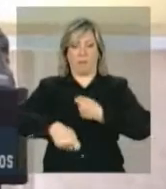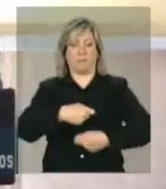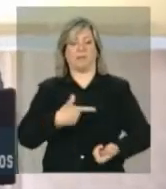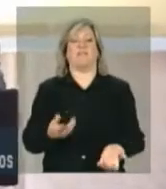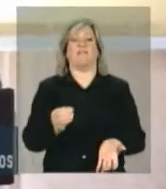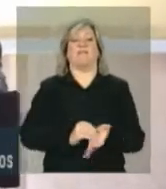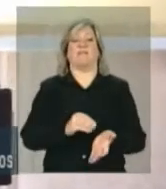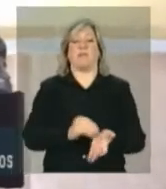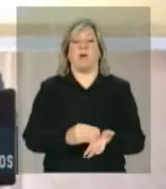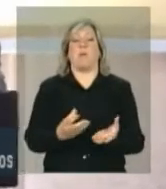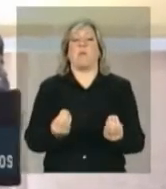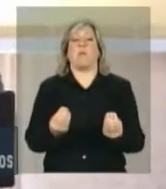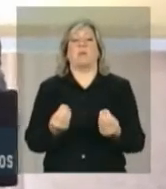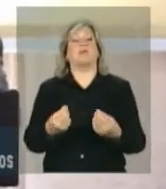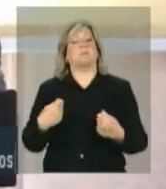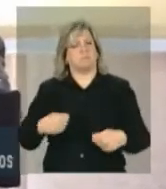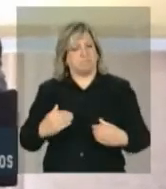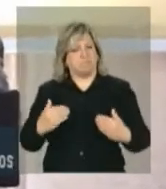seu potencial.